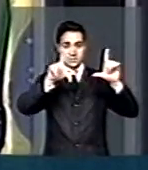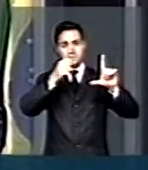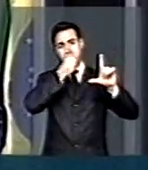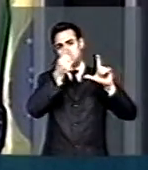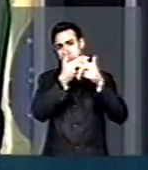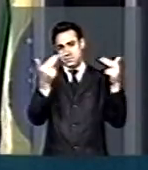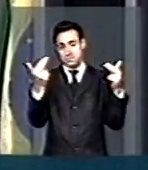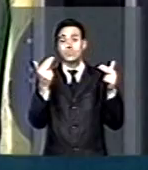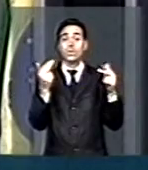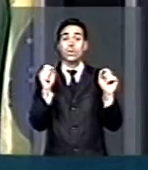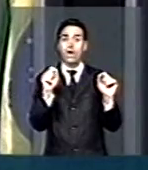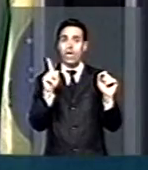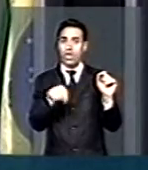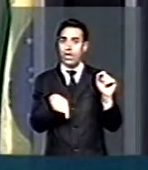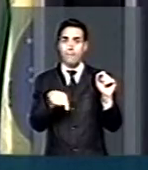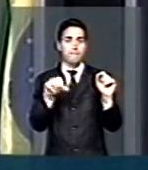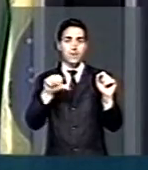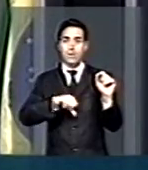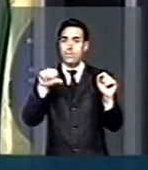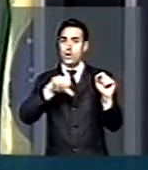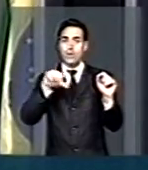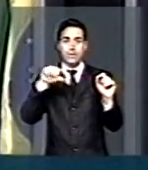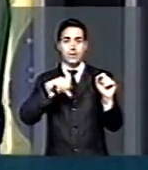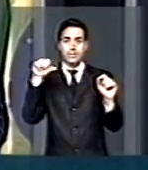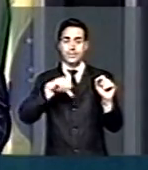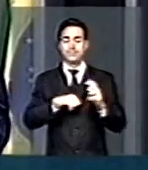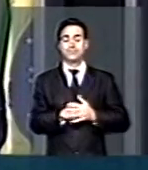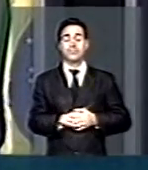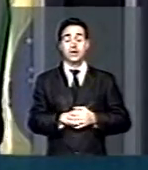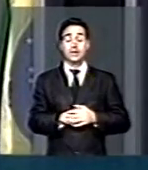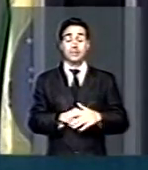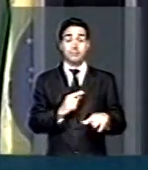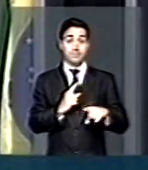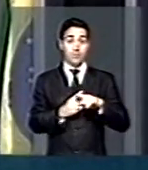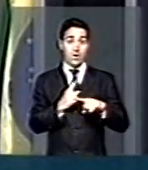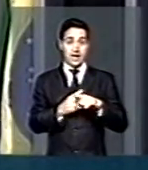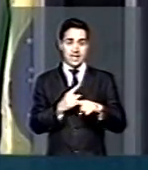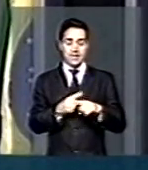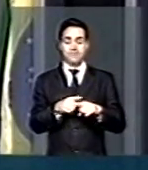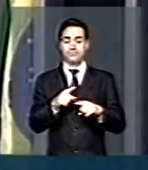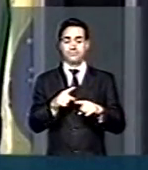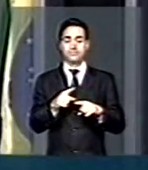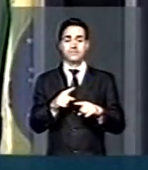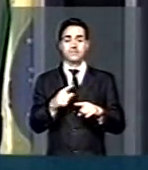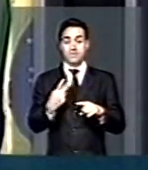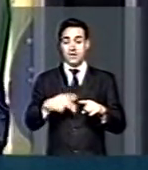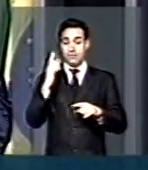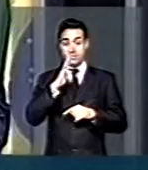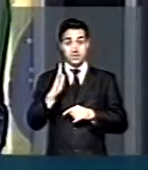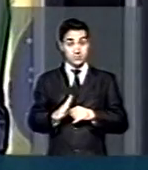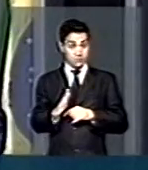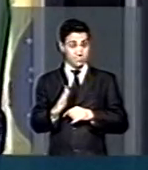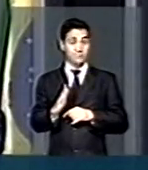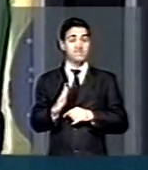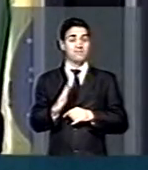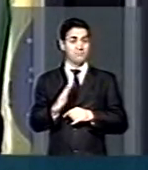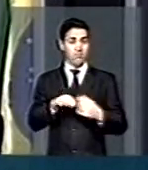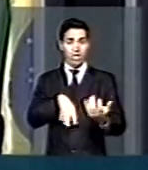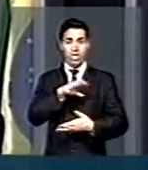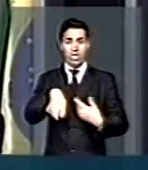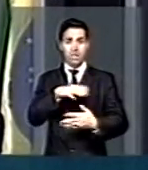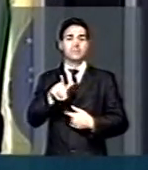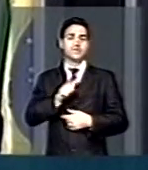é realmente cada vez pior, porque o Brasil está uma verdadeira bagunça.